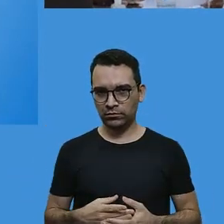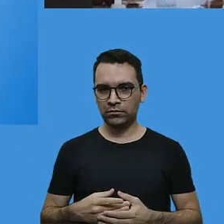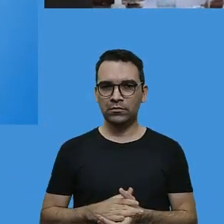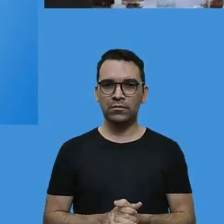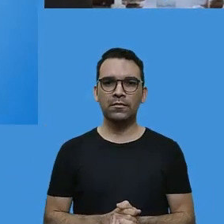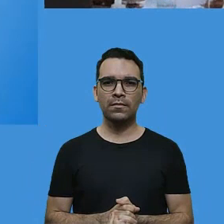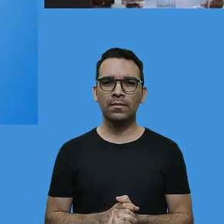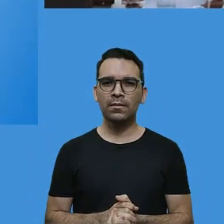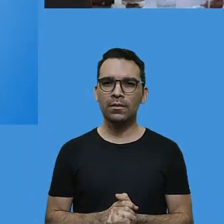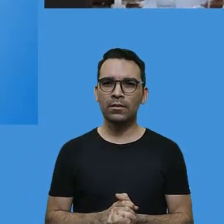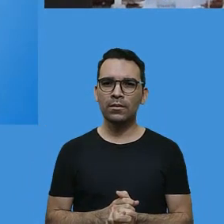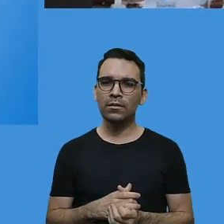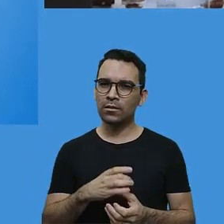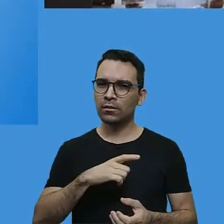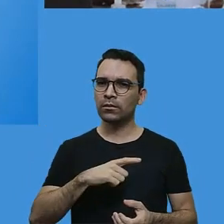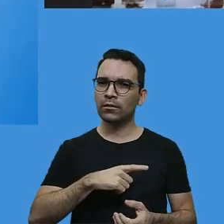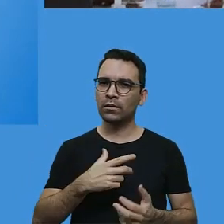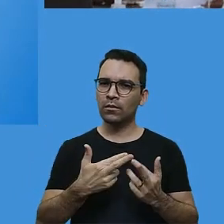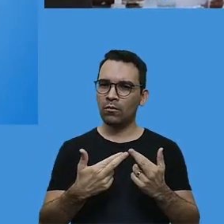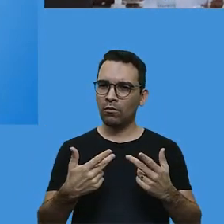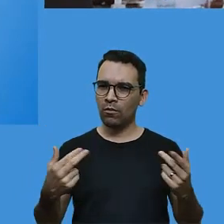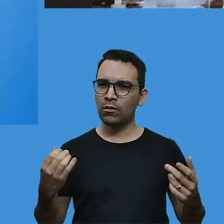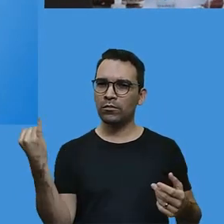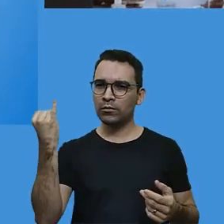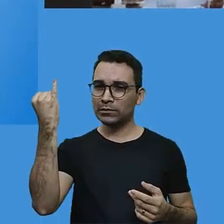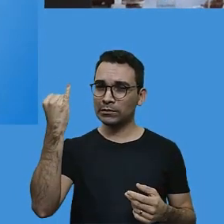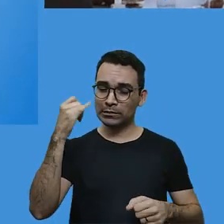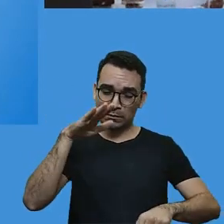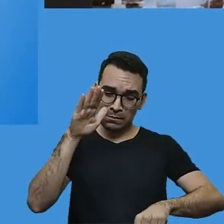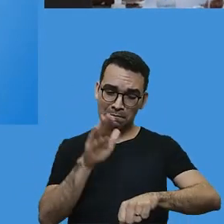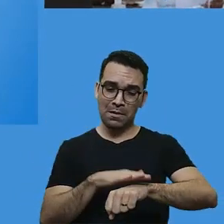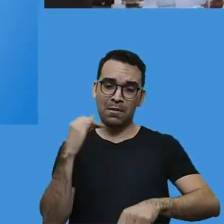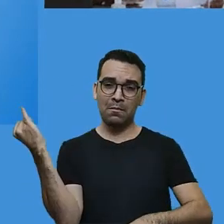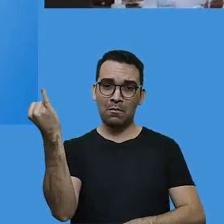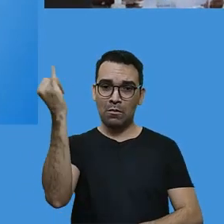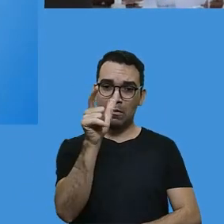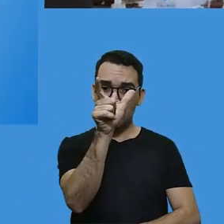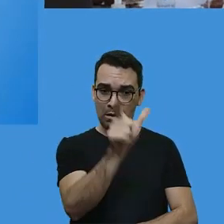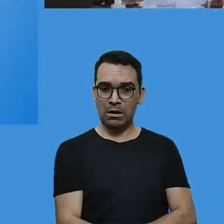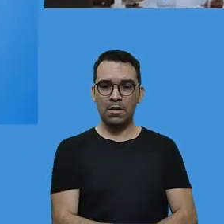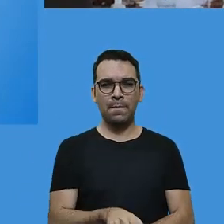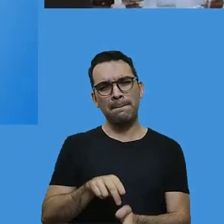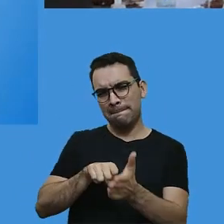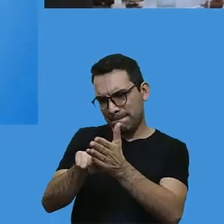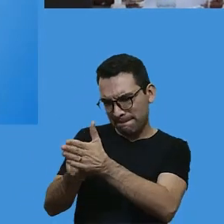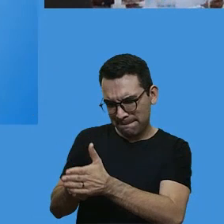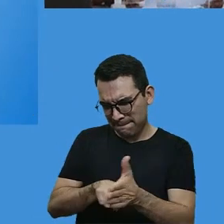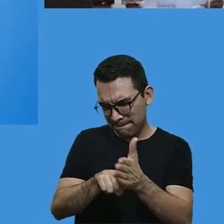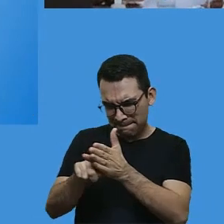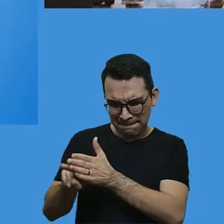Uma das coisas mais importantes da formação de uma personalidade, de um pesquisador, de um profissional,